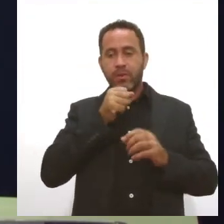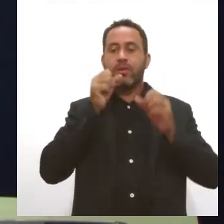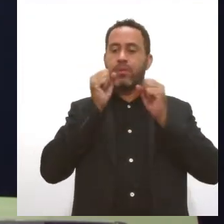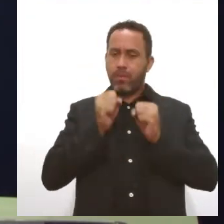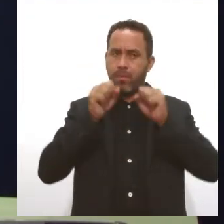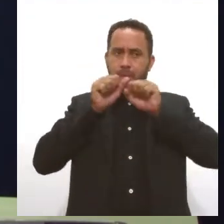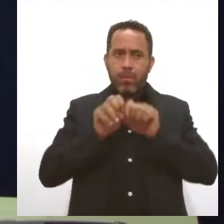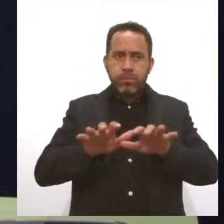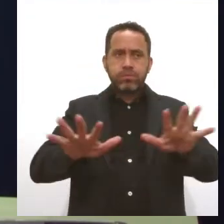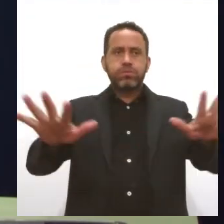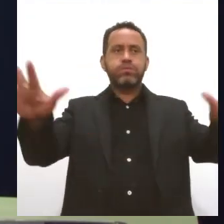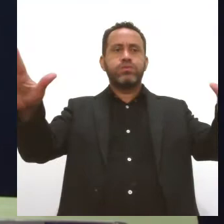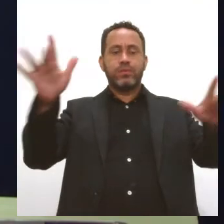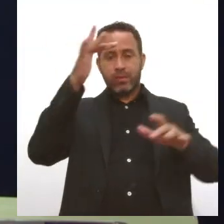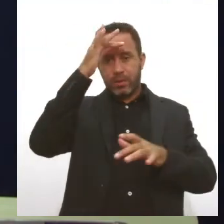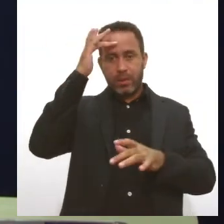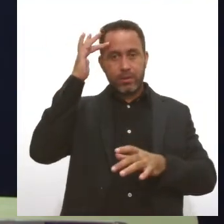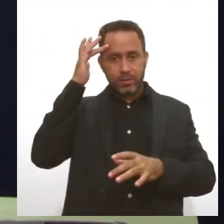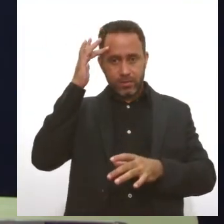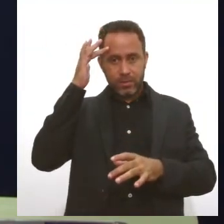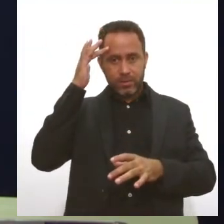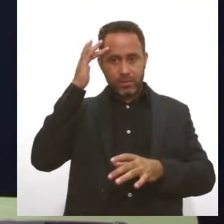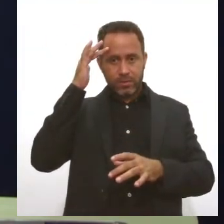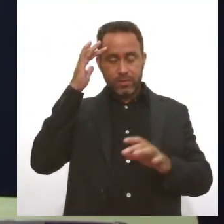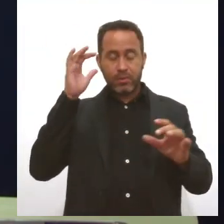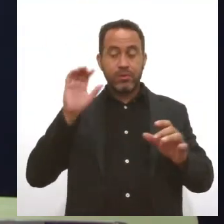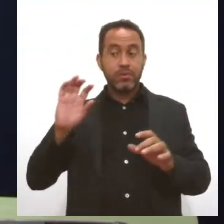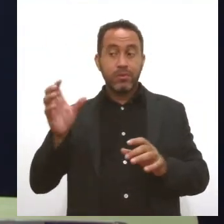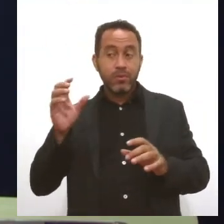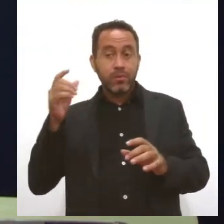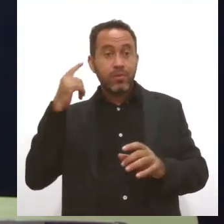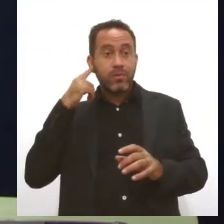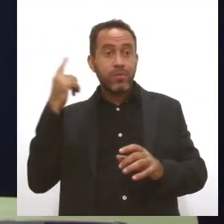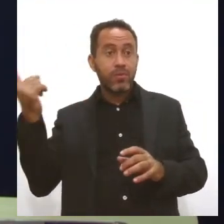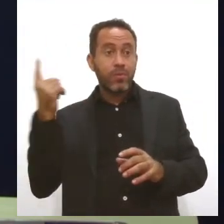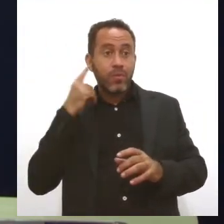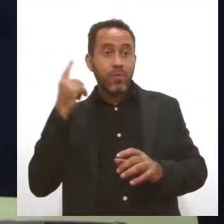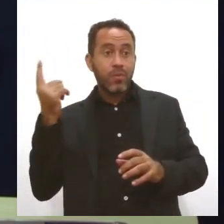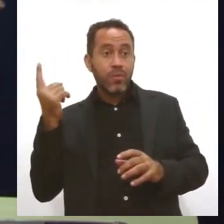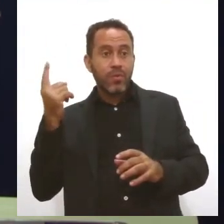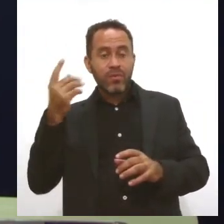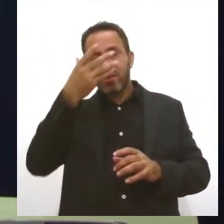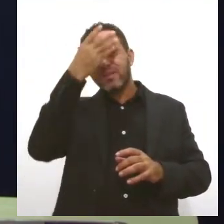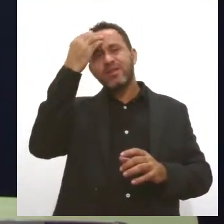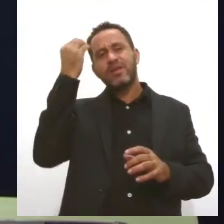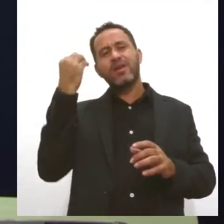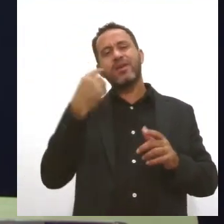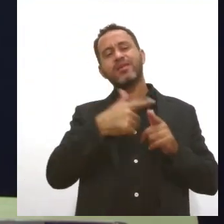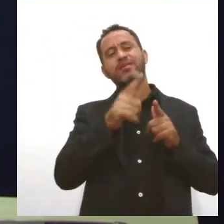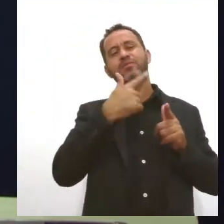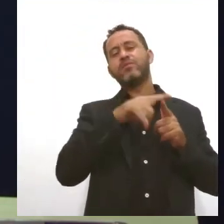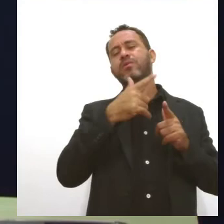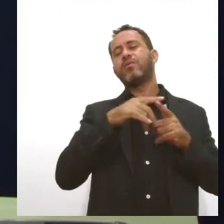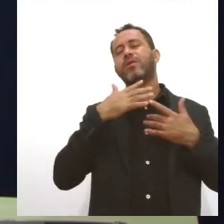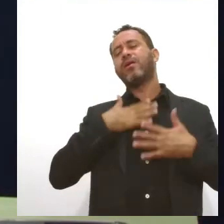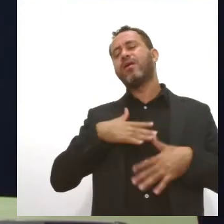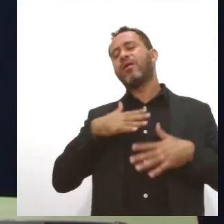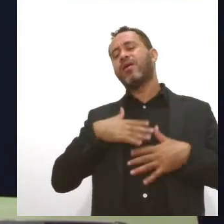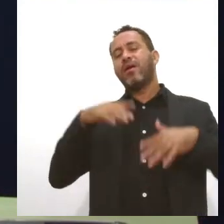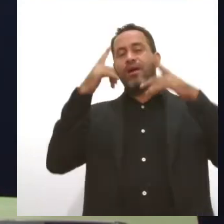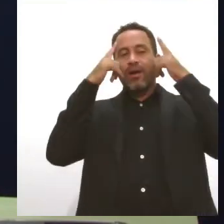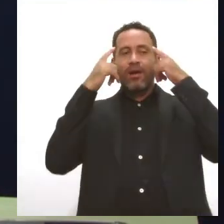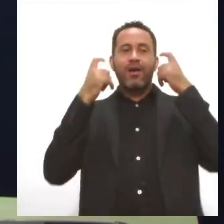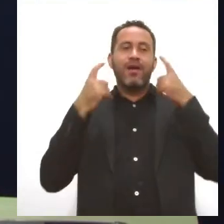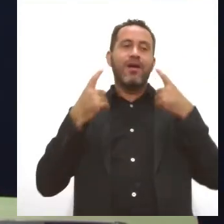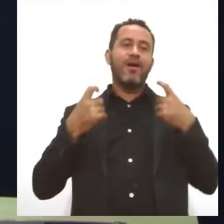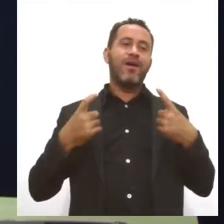grande. As pessoas, quando sintonizam no rádio, parece que elas esquecem um pouco os problemas, né? Faz com que as pessoas